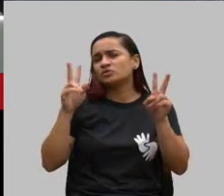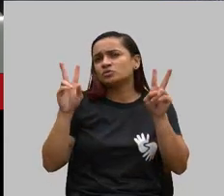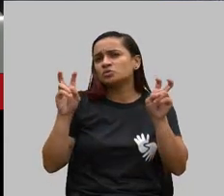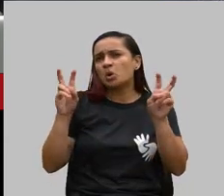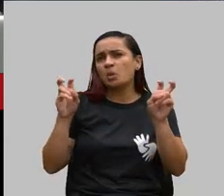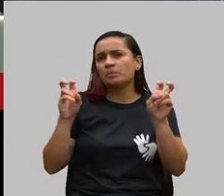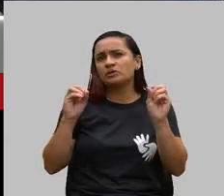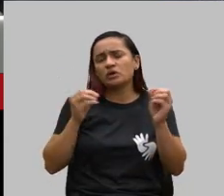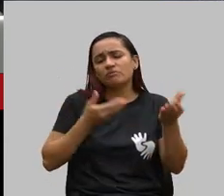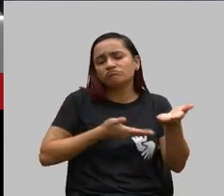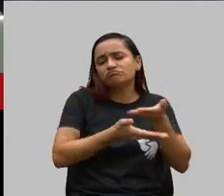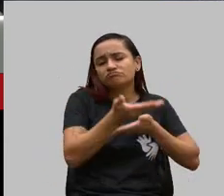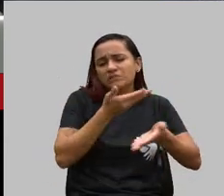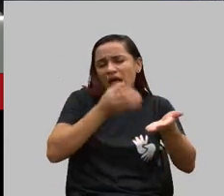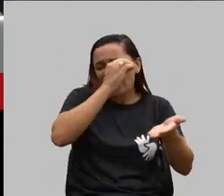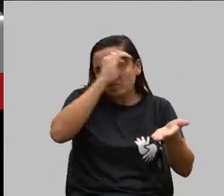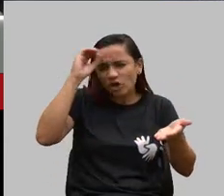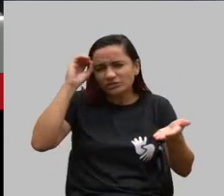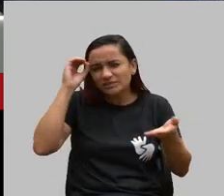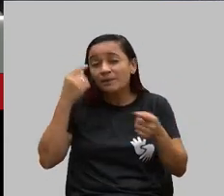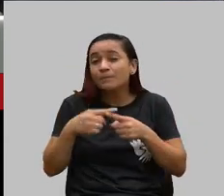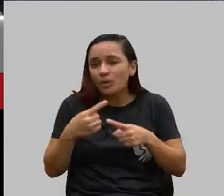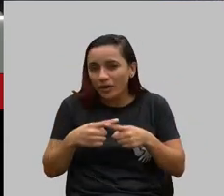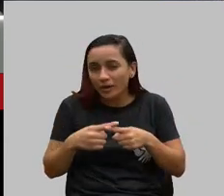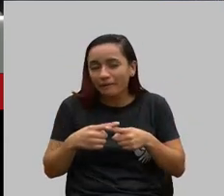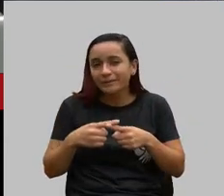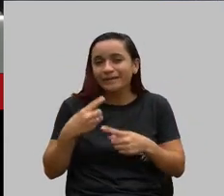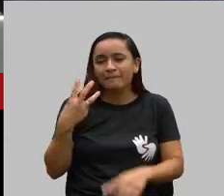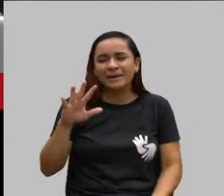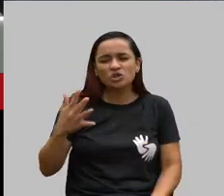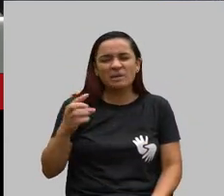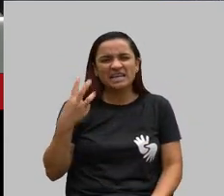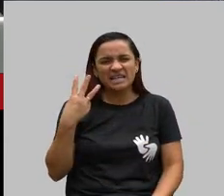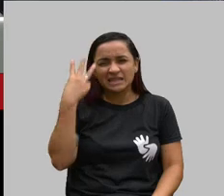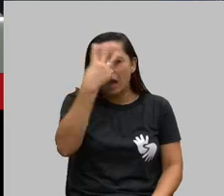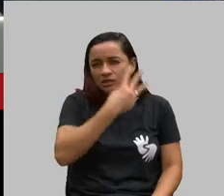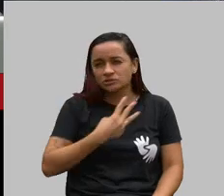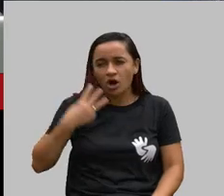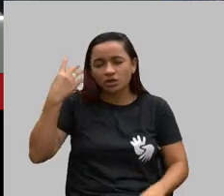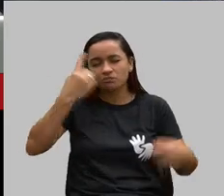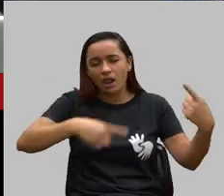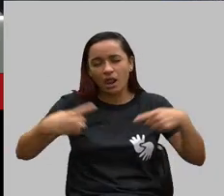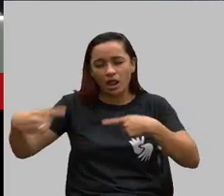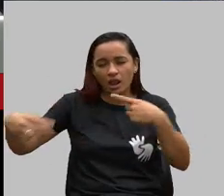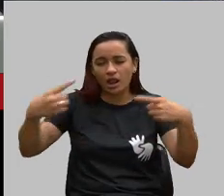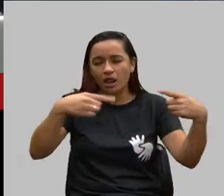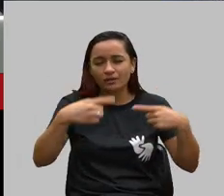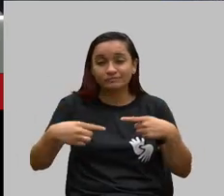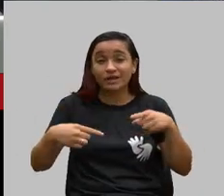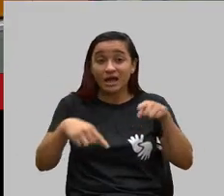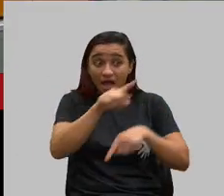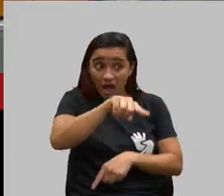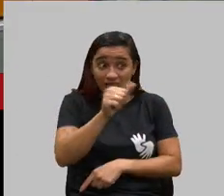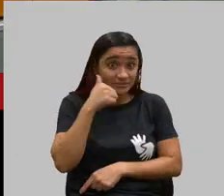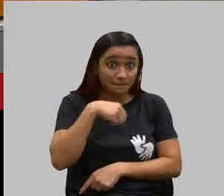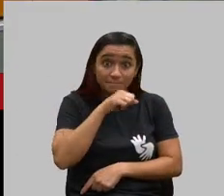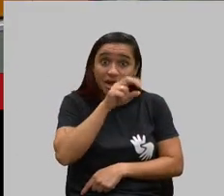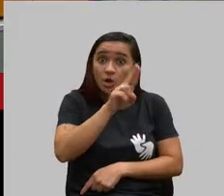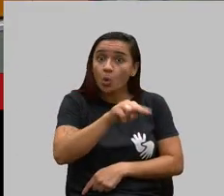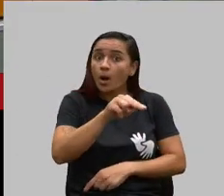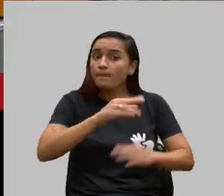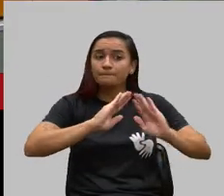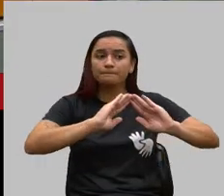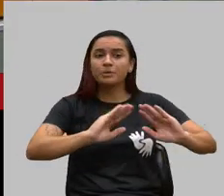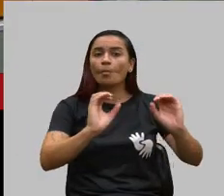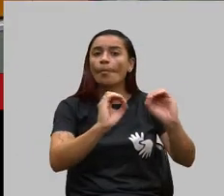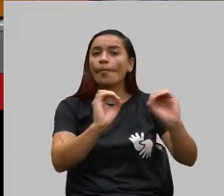três horas discutindo e em nenhum momento nenhuma dessas mães me pediu algo para elas. Eu cheguei lá achando que